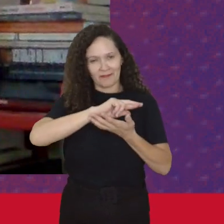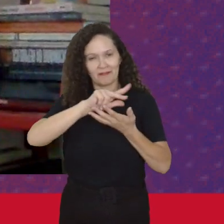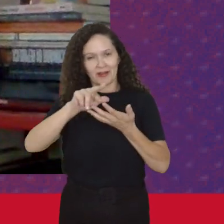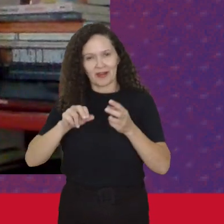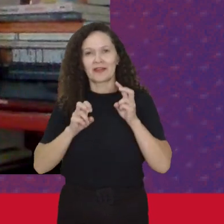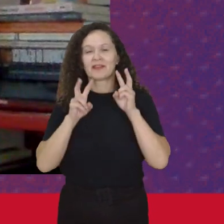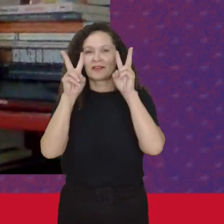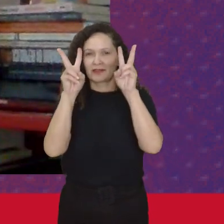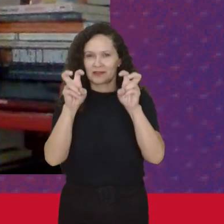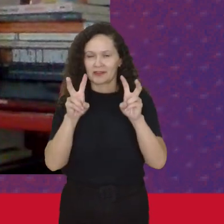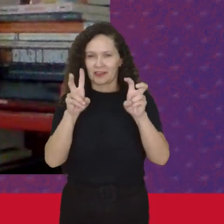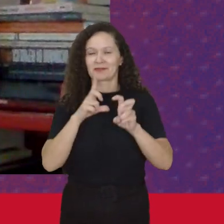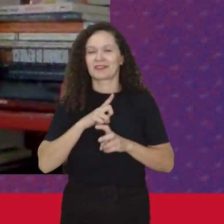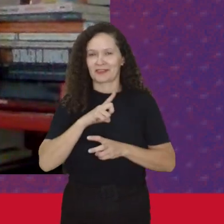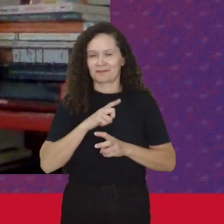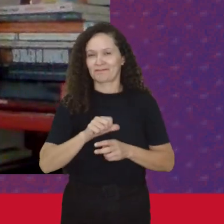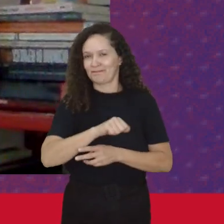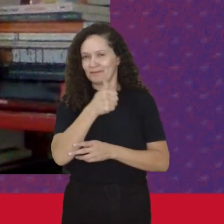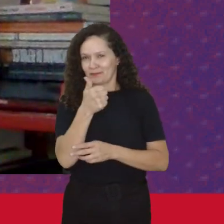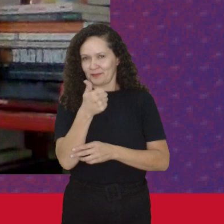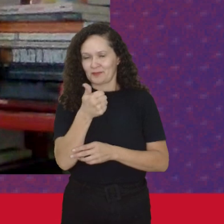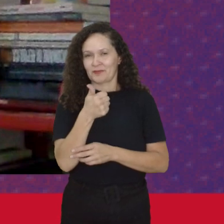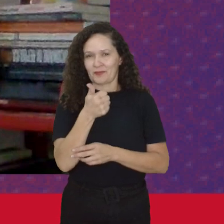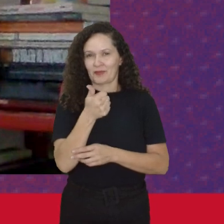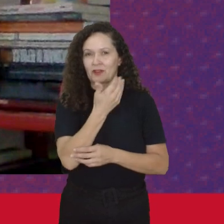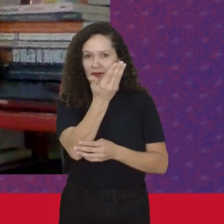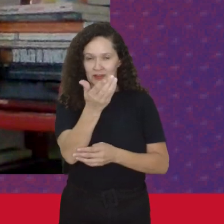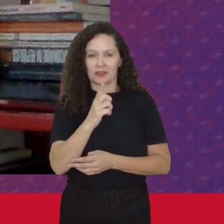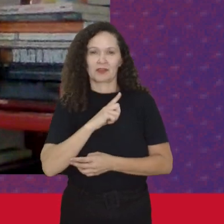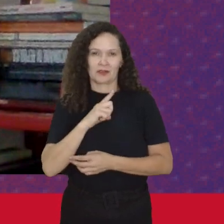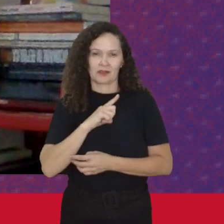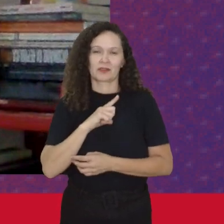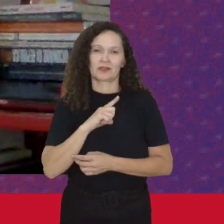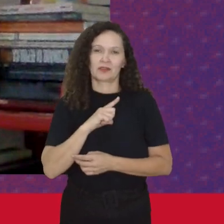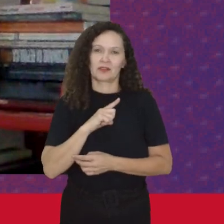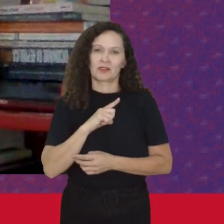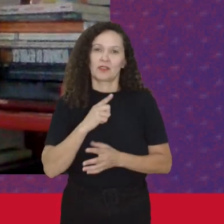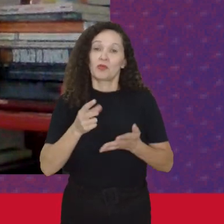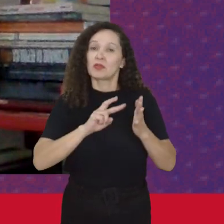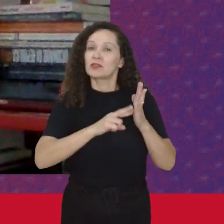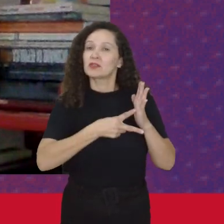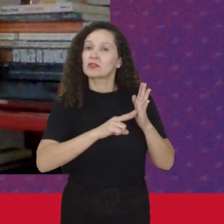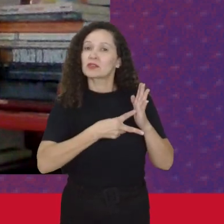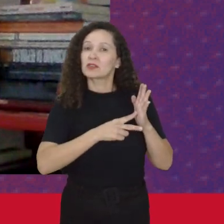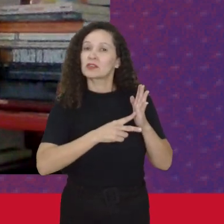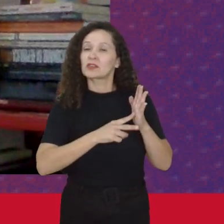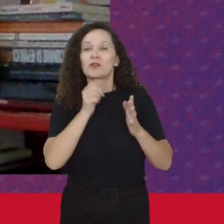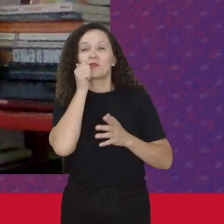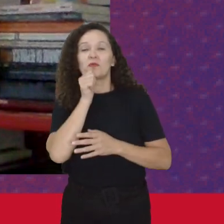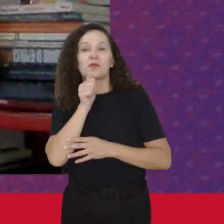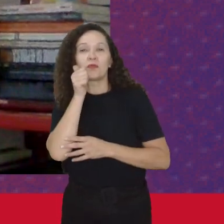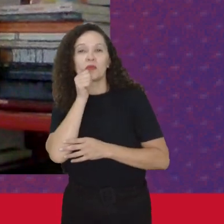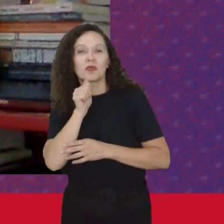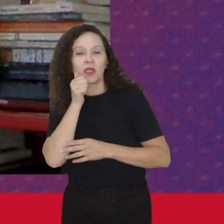Sobre isso Primeiro que Você tem Uma Sindicalização De mulheres